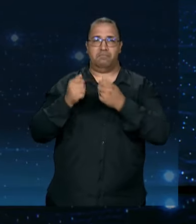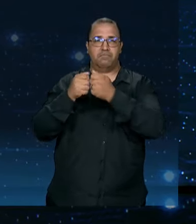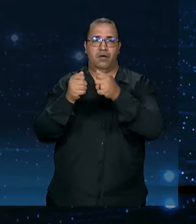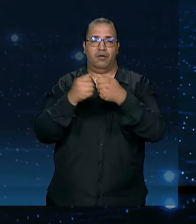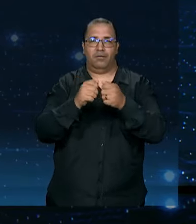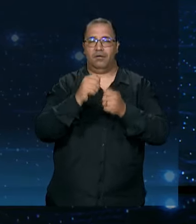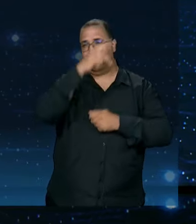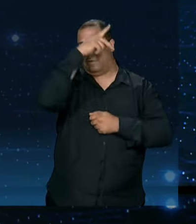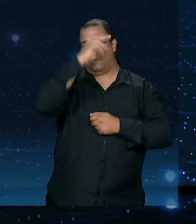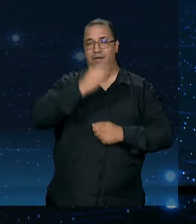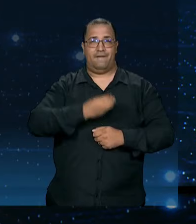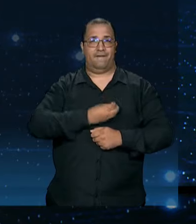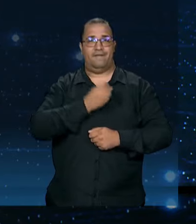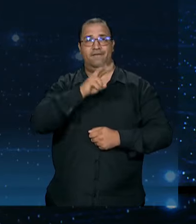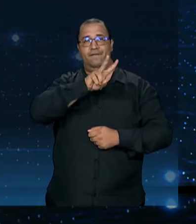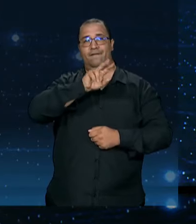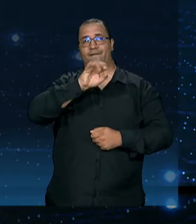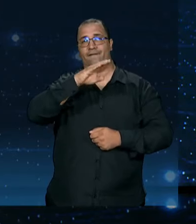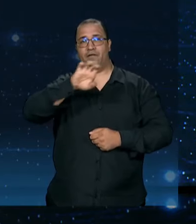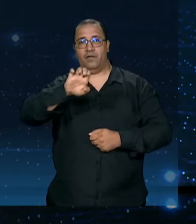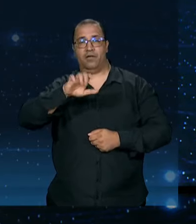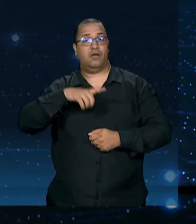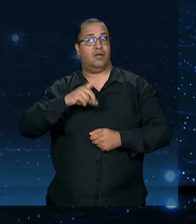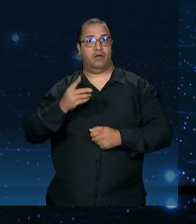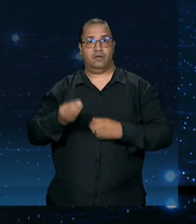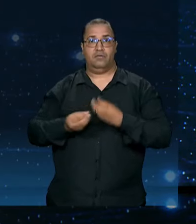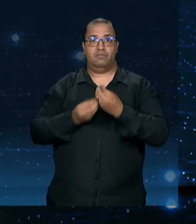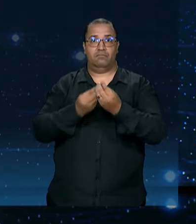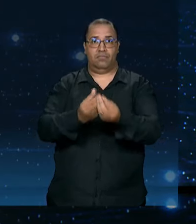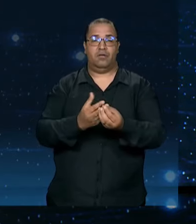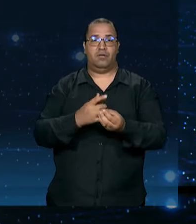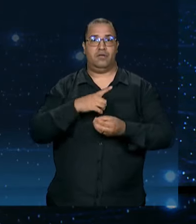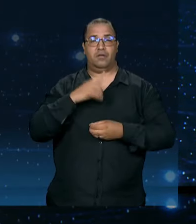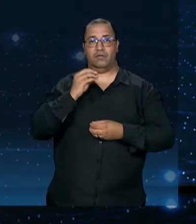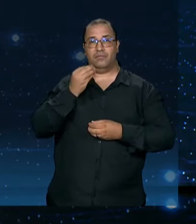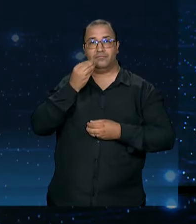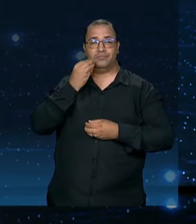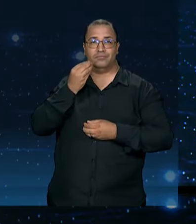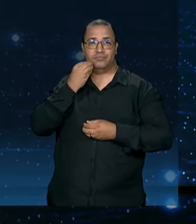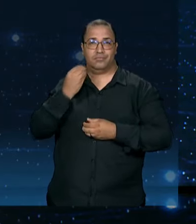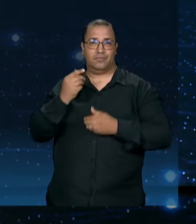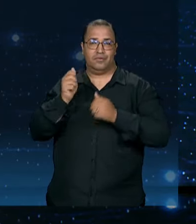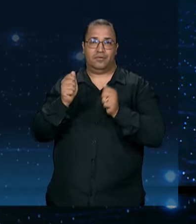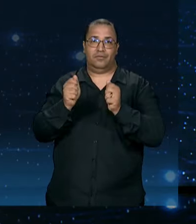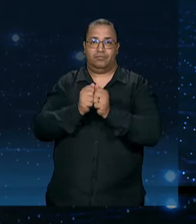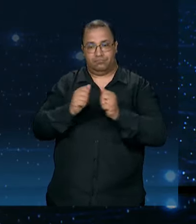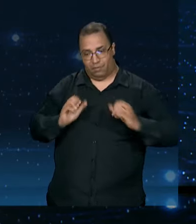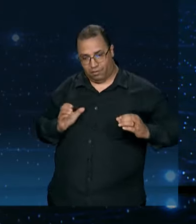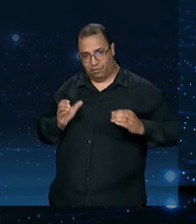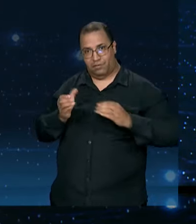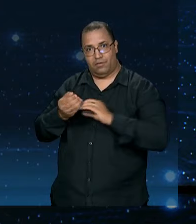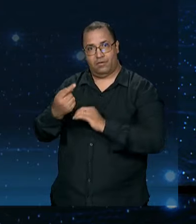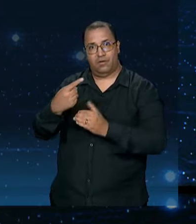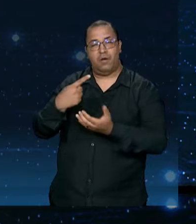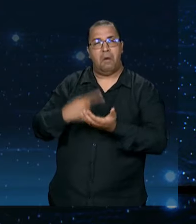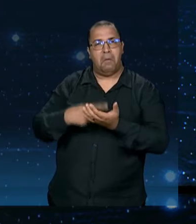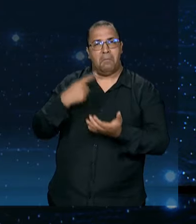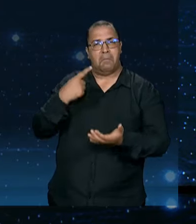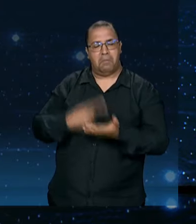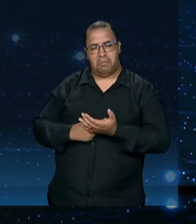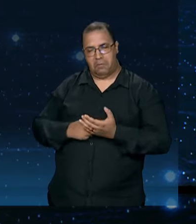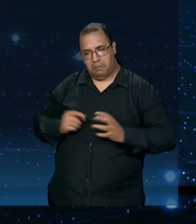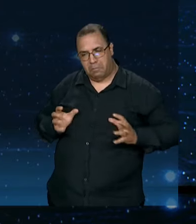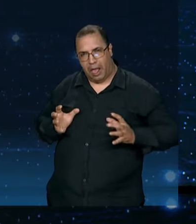Uma grande prefeita é minha vice hoje e vai emprestar essa grande experiência dela, junto com o time que a gente montou, com uma equipe